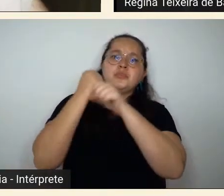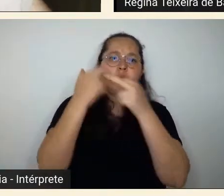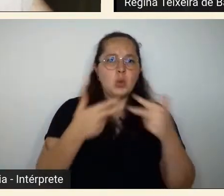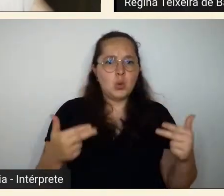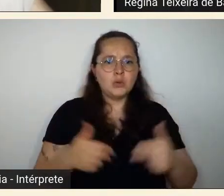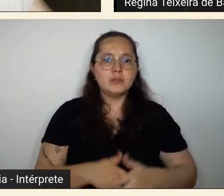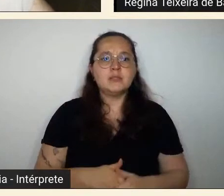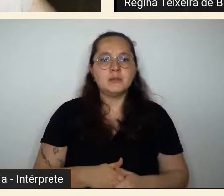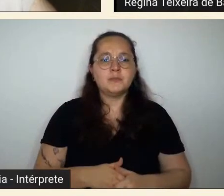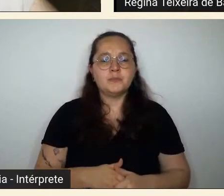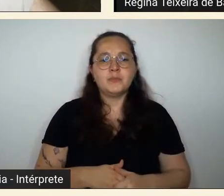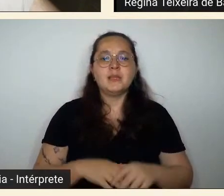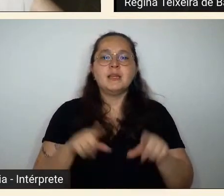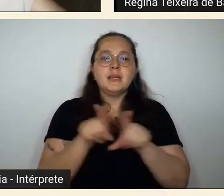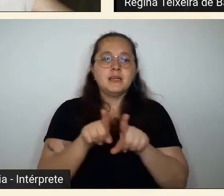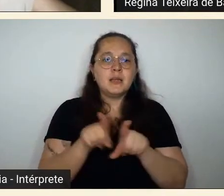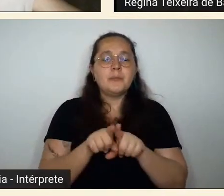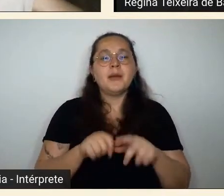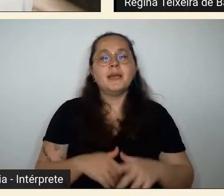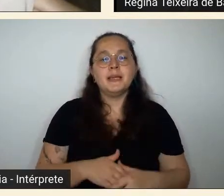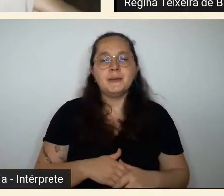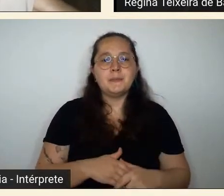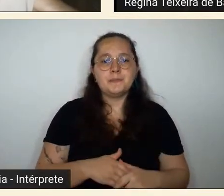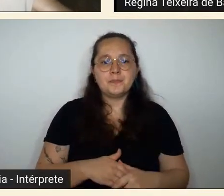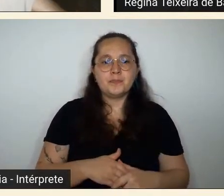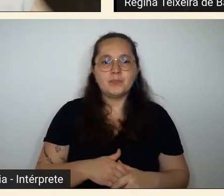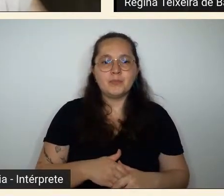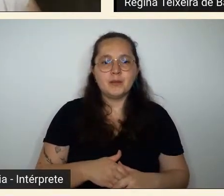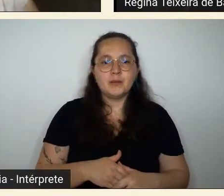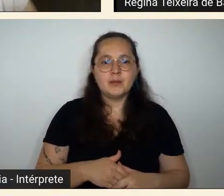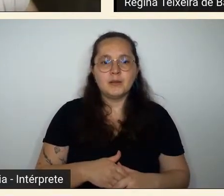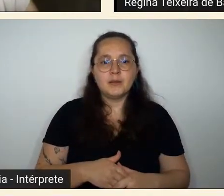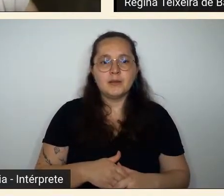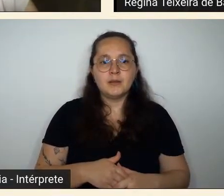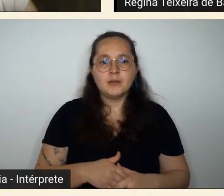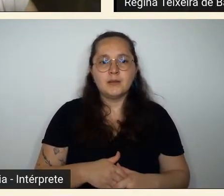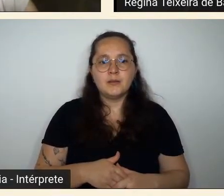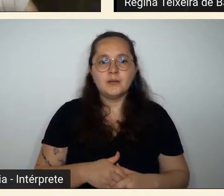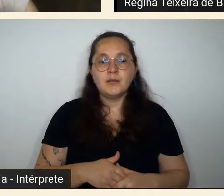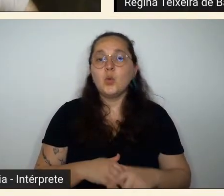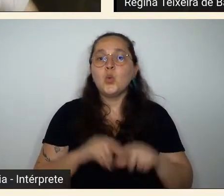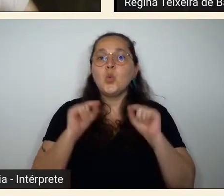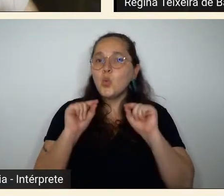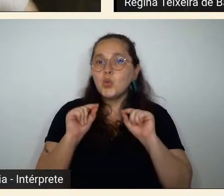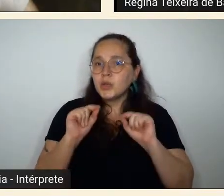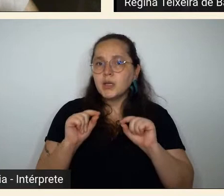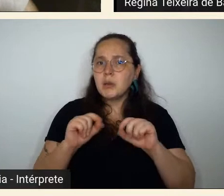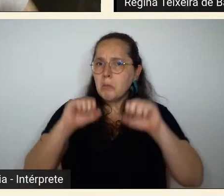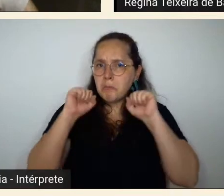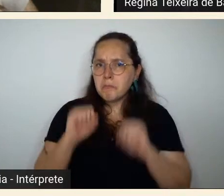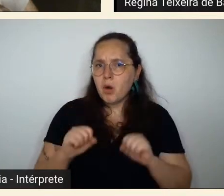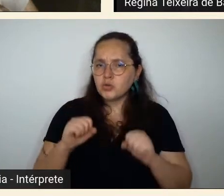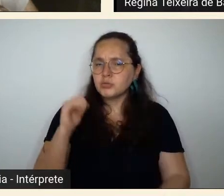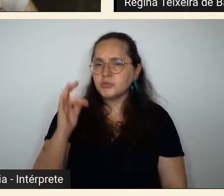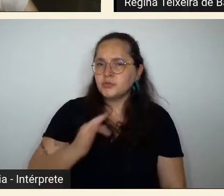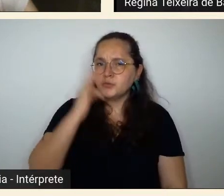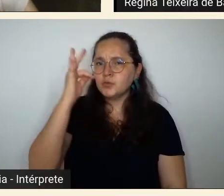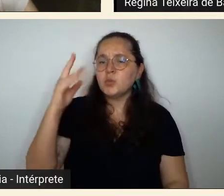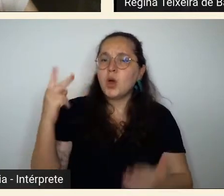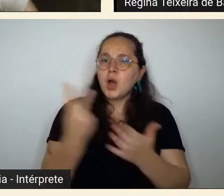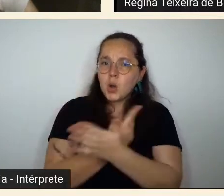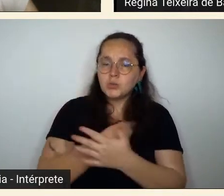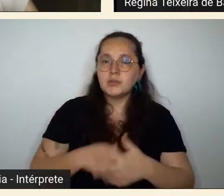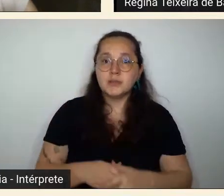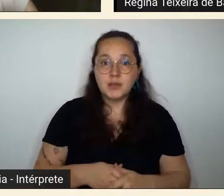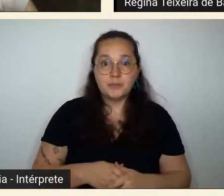o que poderia acontecer nós podemos saber também